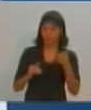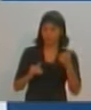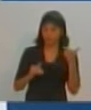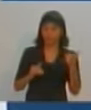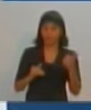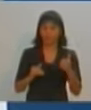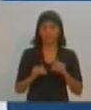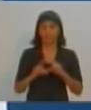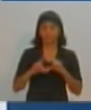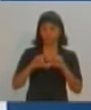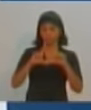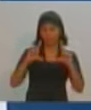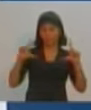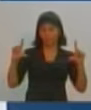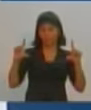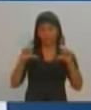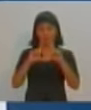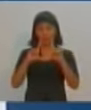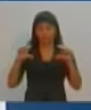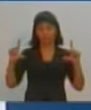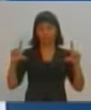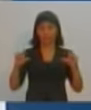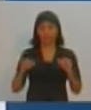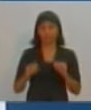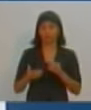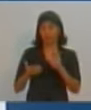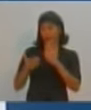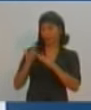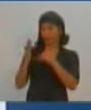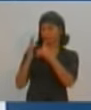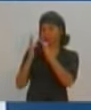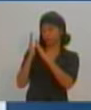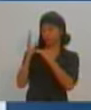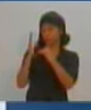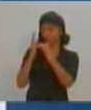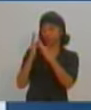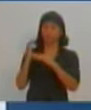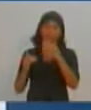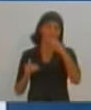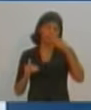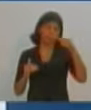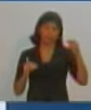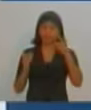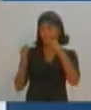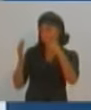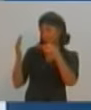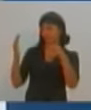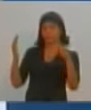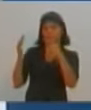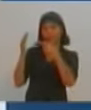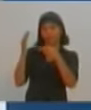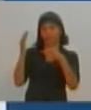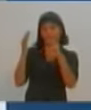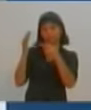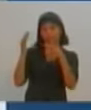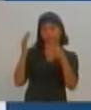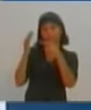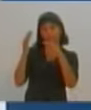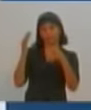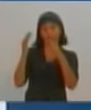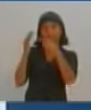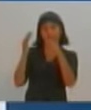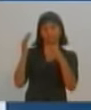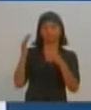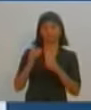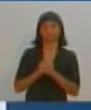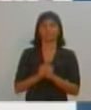torná-lo um painel, um painel artístico ali, onde os artistas de rua, de Prudente, os grafiteiros, populares de grafiteiros, farão